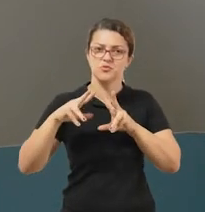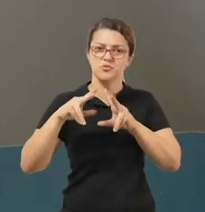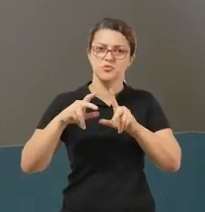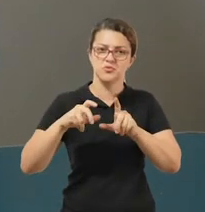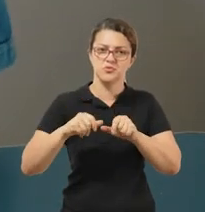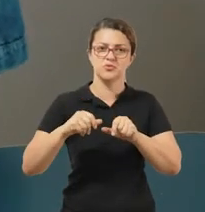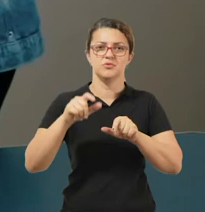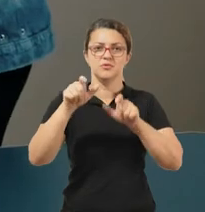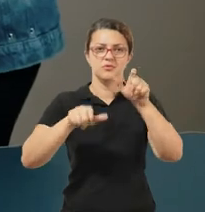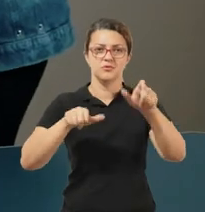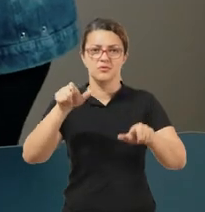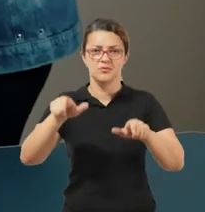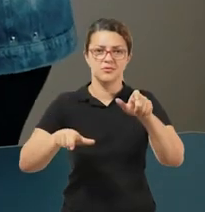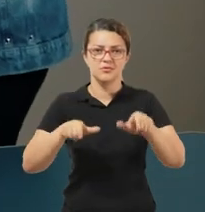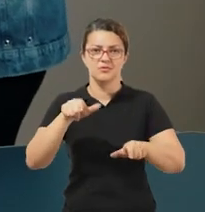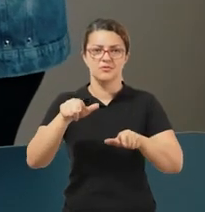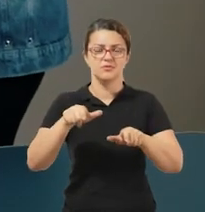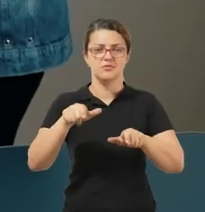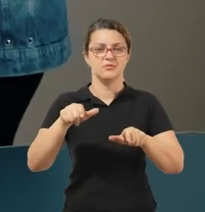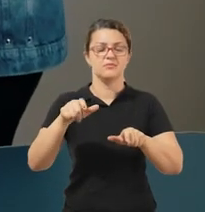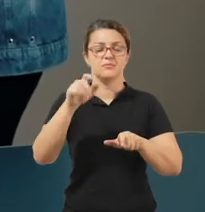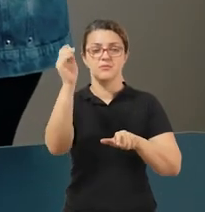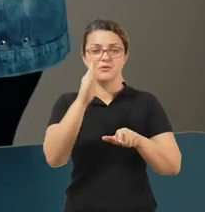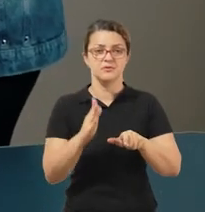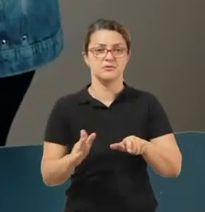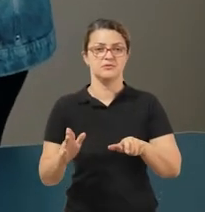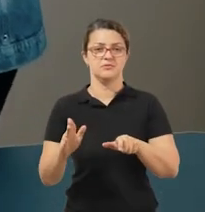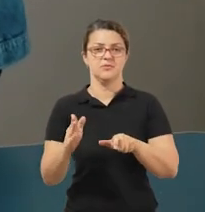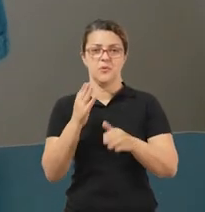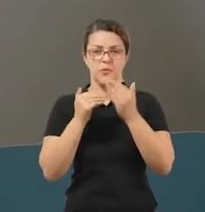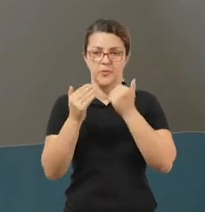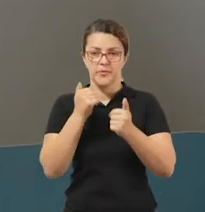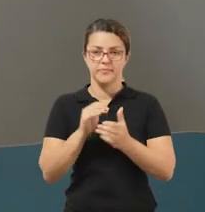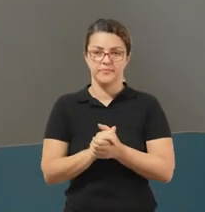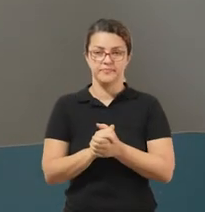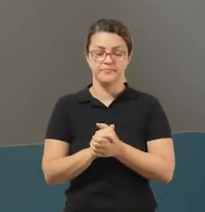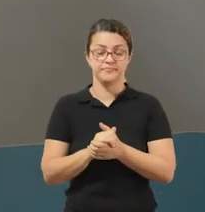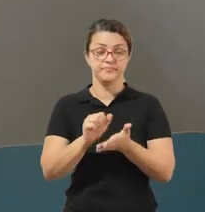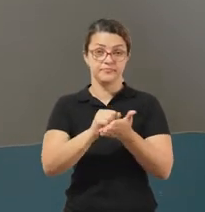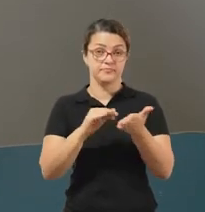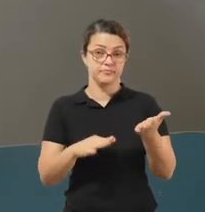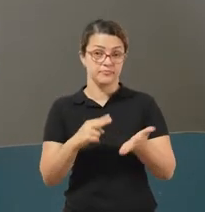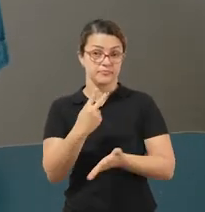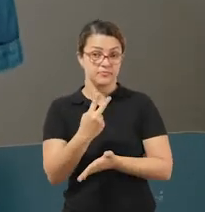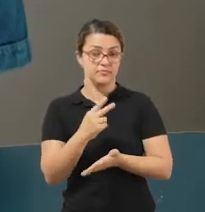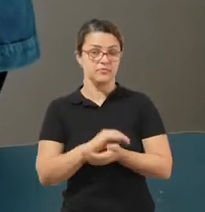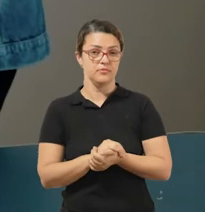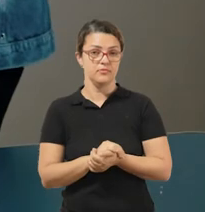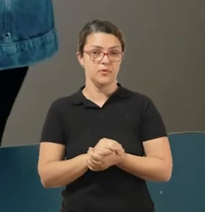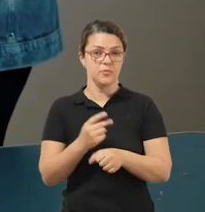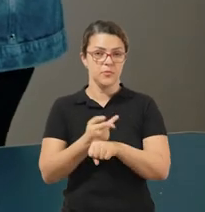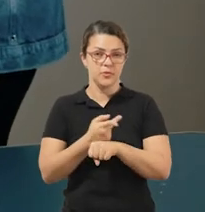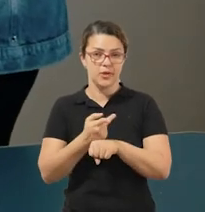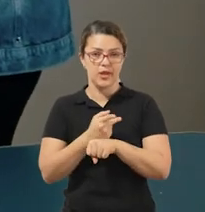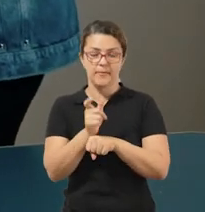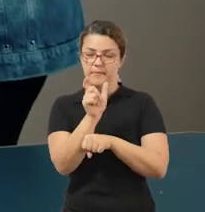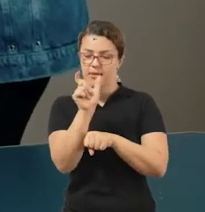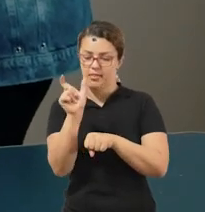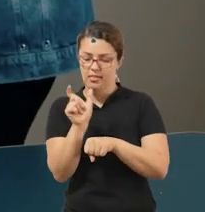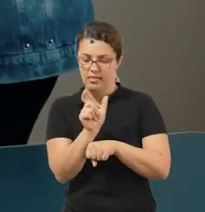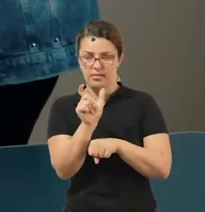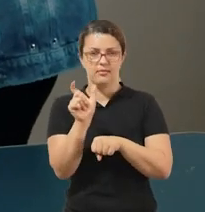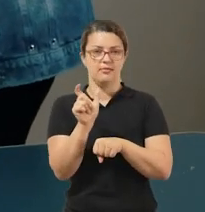brasileiros? Essa é a atividade 1. Na atividade 2, gente tem um caça-palavras, onde você vai encontrar